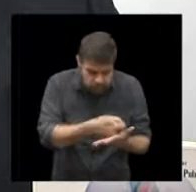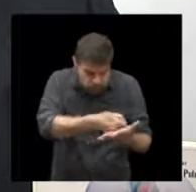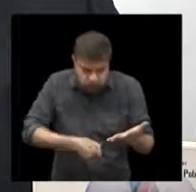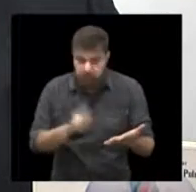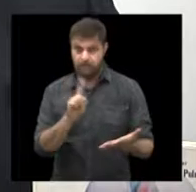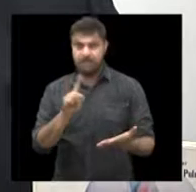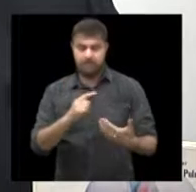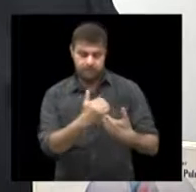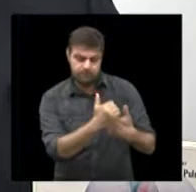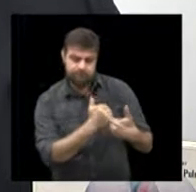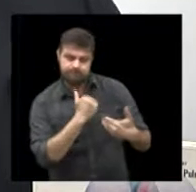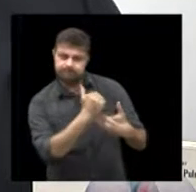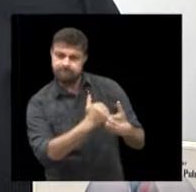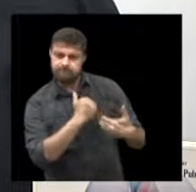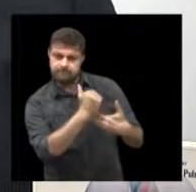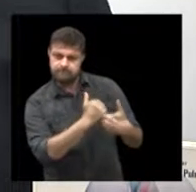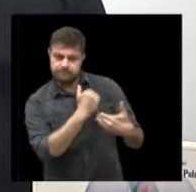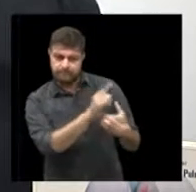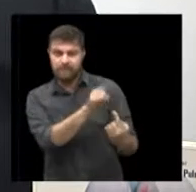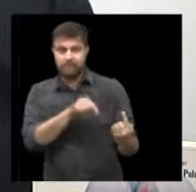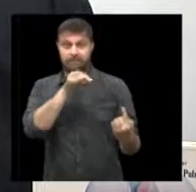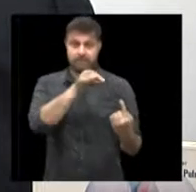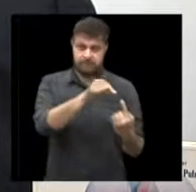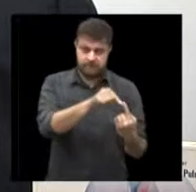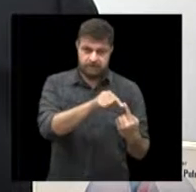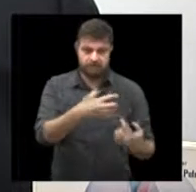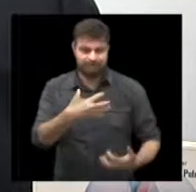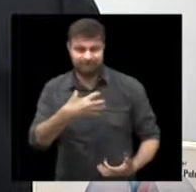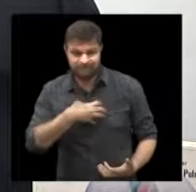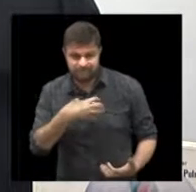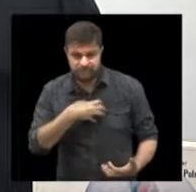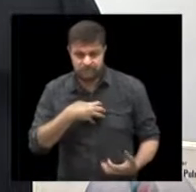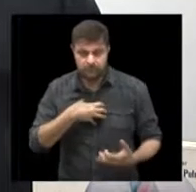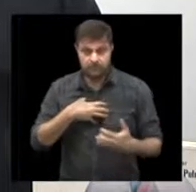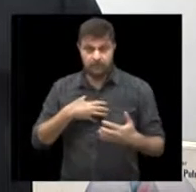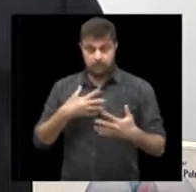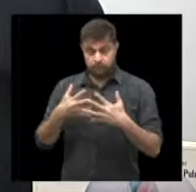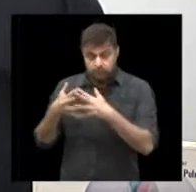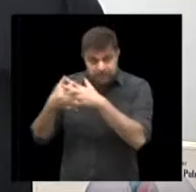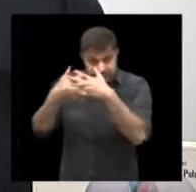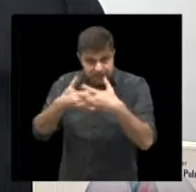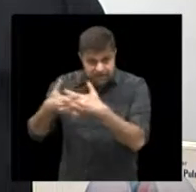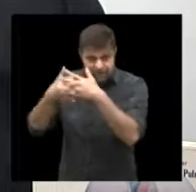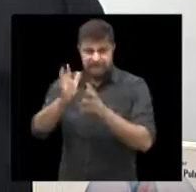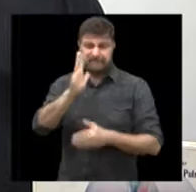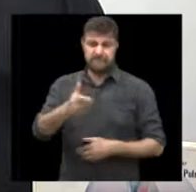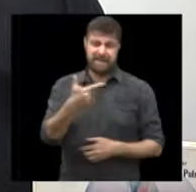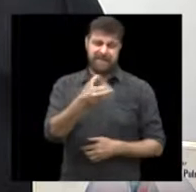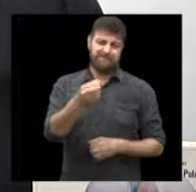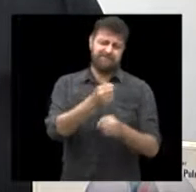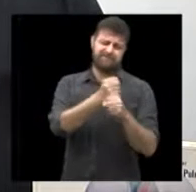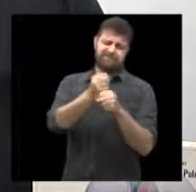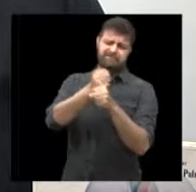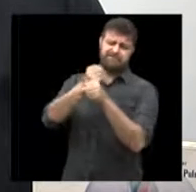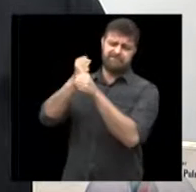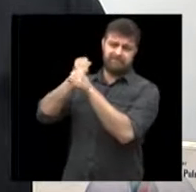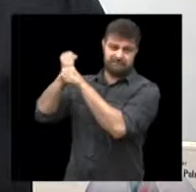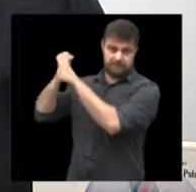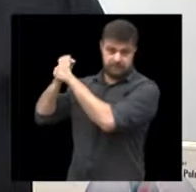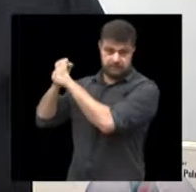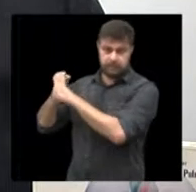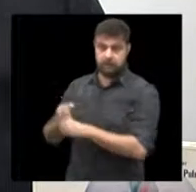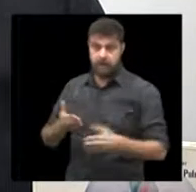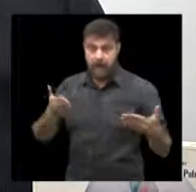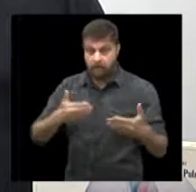orientação médica. Isso, de uma certa forma, usado nos Estados Unidos já há 20 anos, a telemedicina, nos últimos